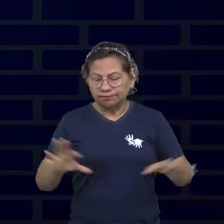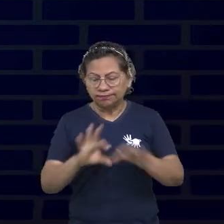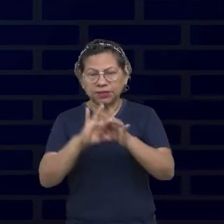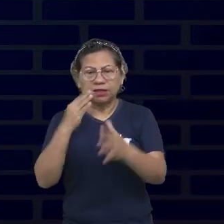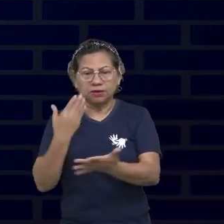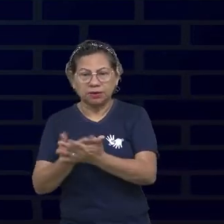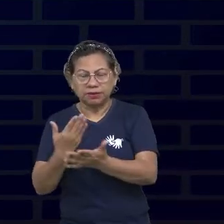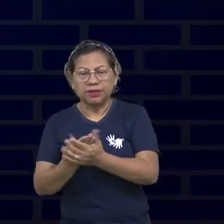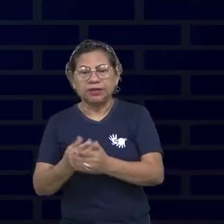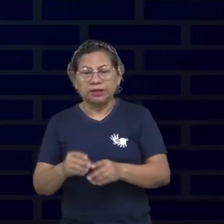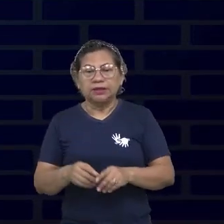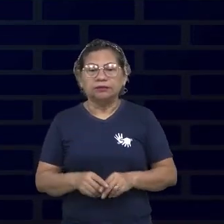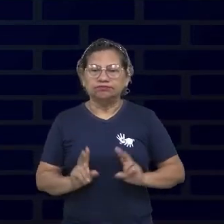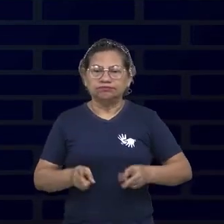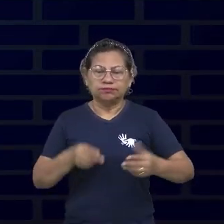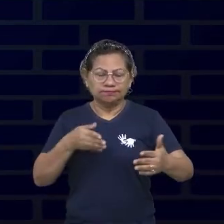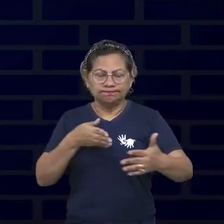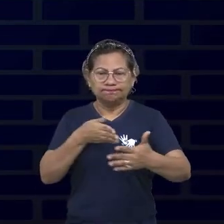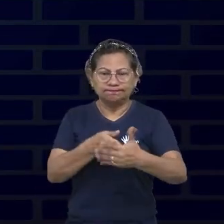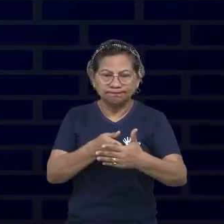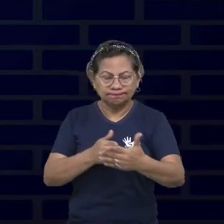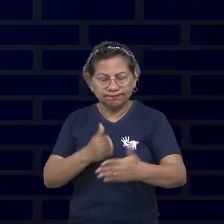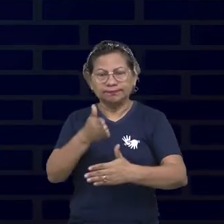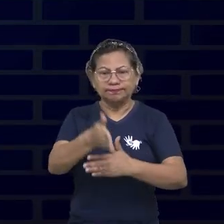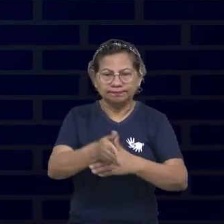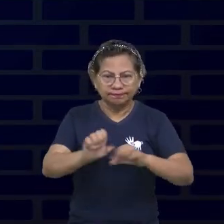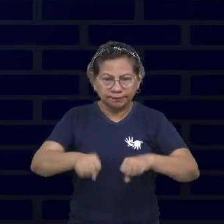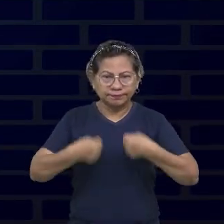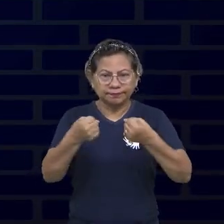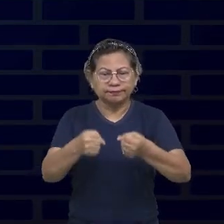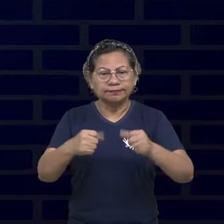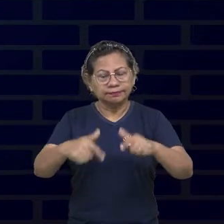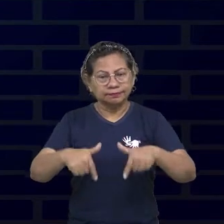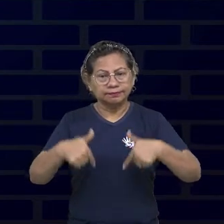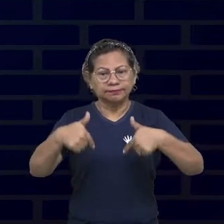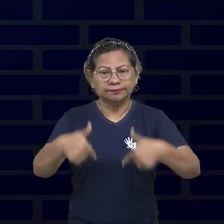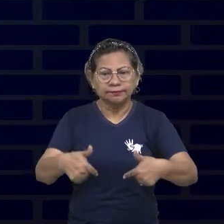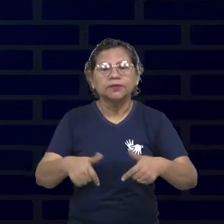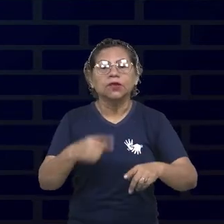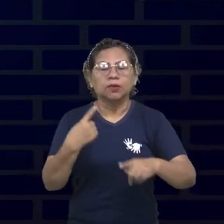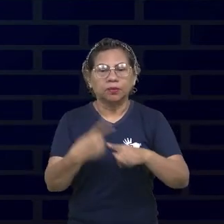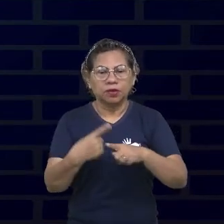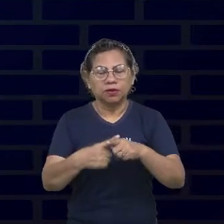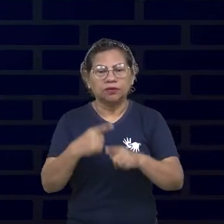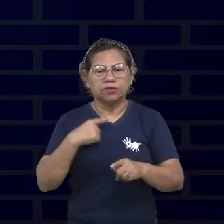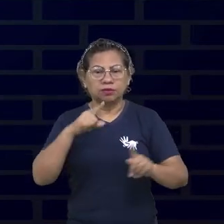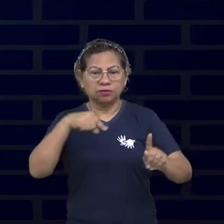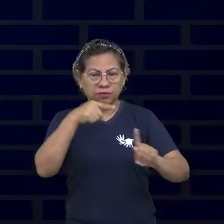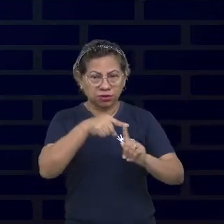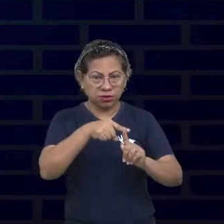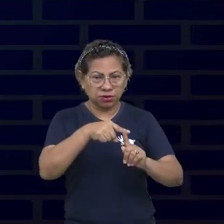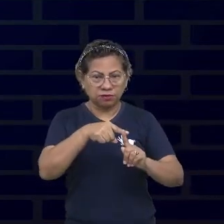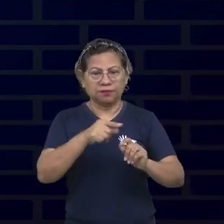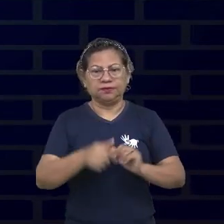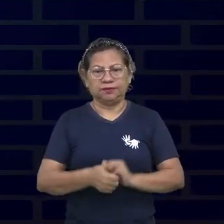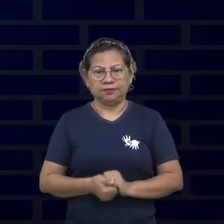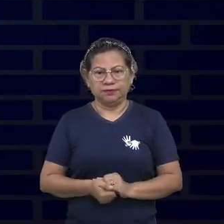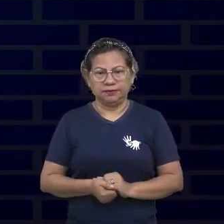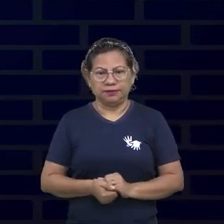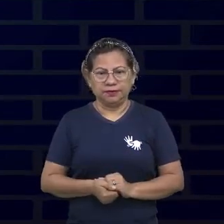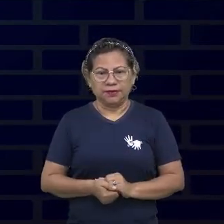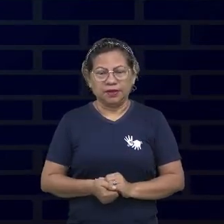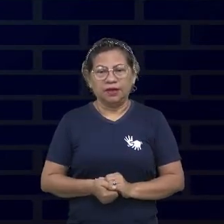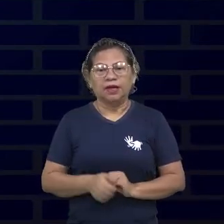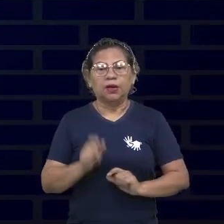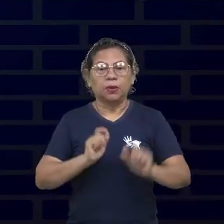obstáculos foram rompidos com muita força, dedicação. Porque eu tinha um objetivo. E o objetivo era ajudar as